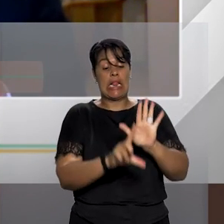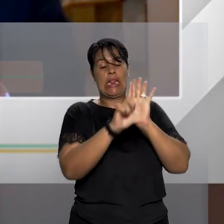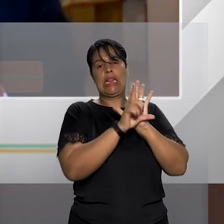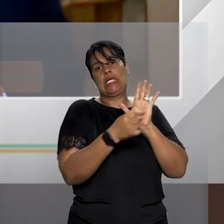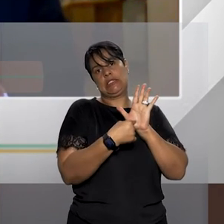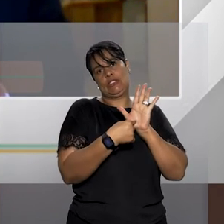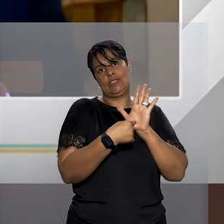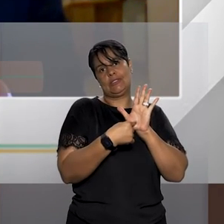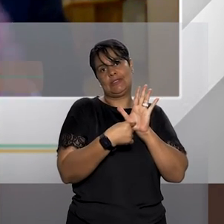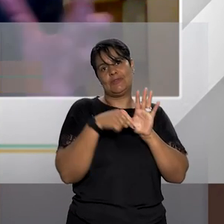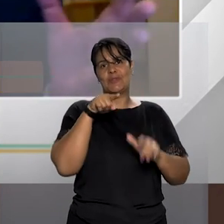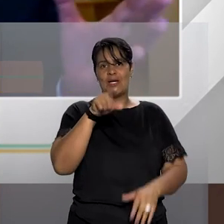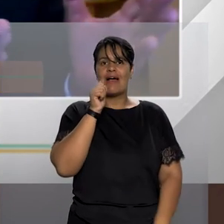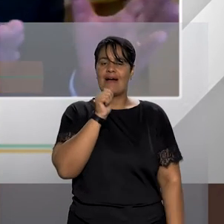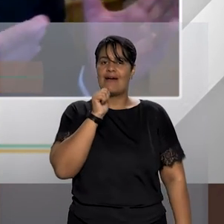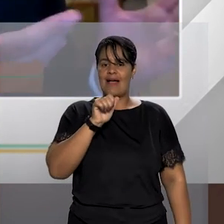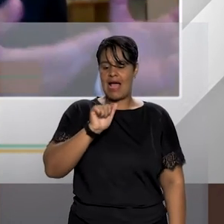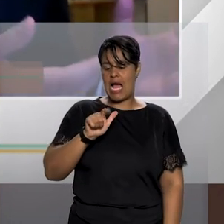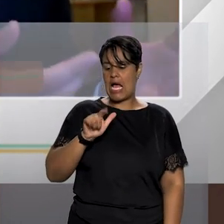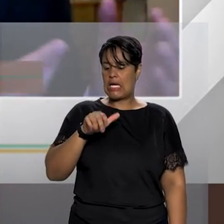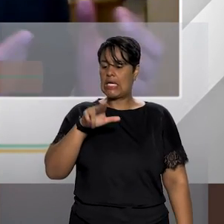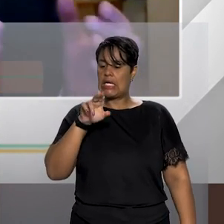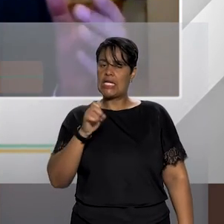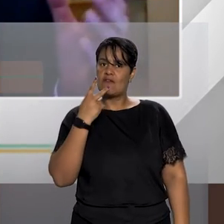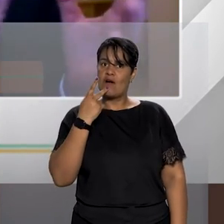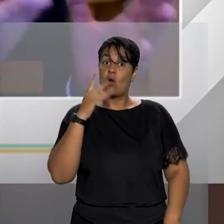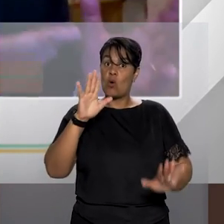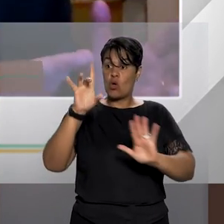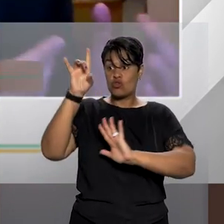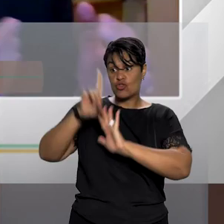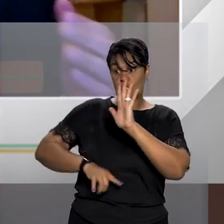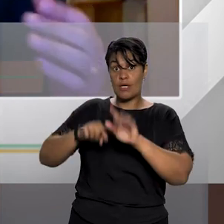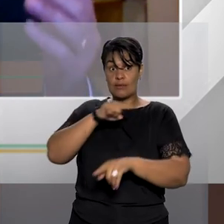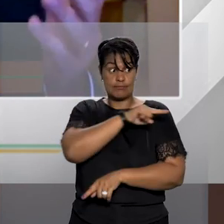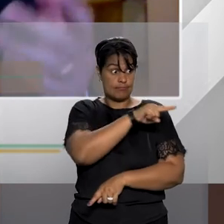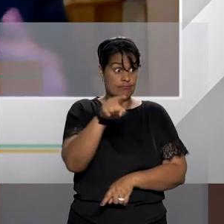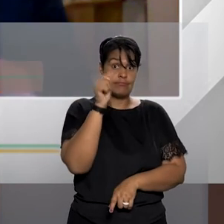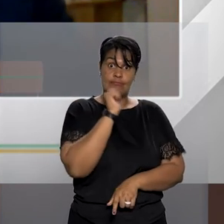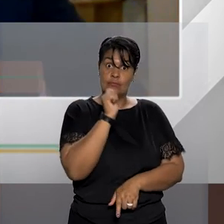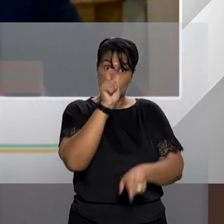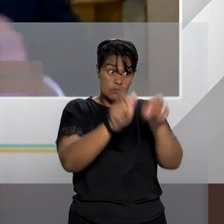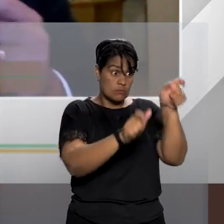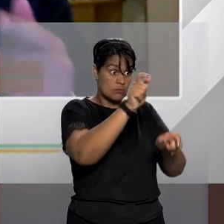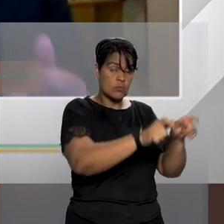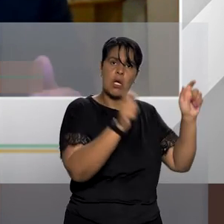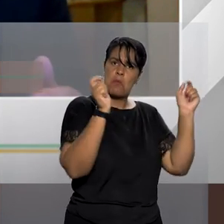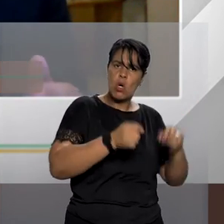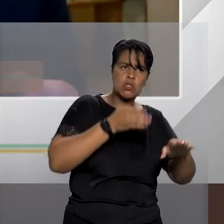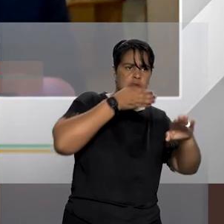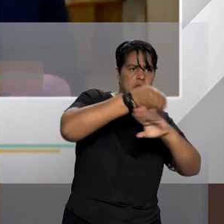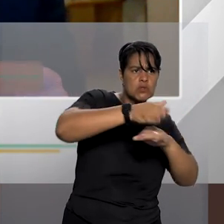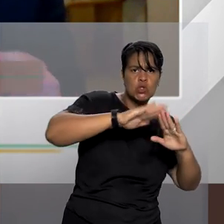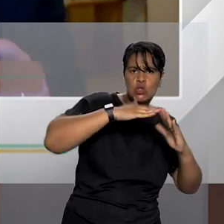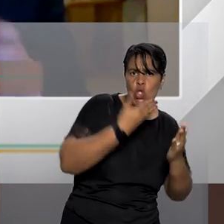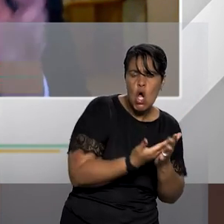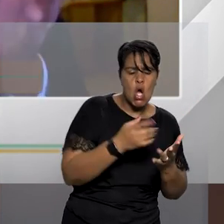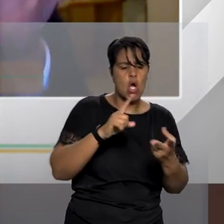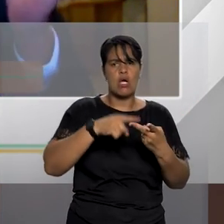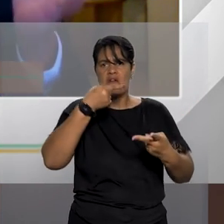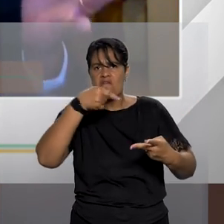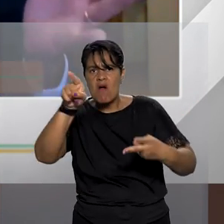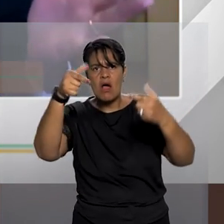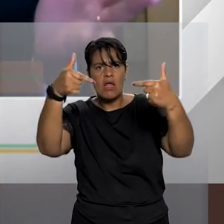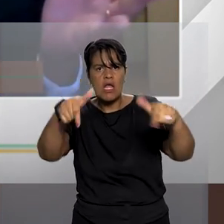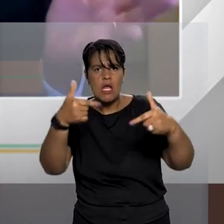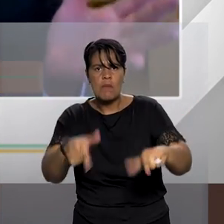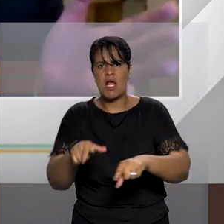doutora Amine muito bem colocou o direito das mulheres votarem das mulheres irem para a escola das mulheres trabalharem sem ter que ter uma prévia autorização do marido das